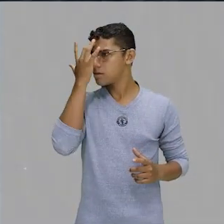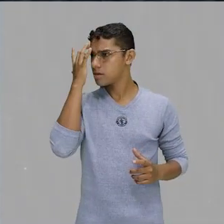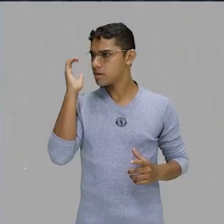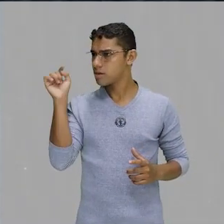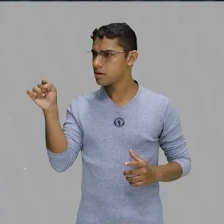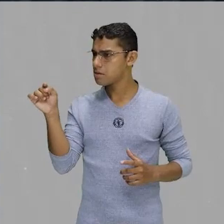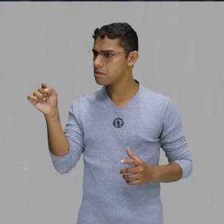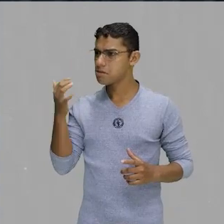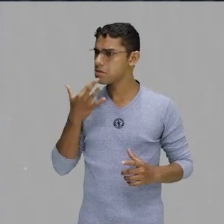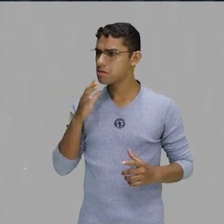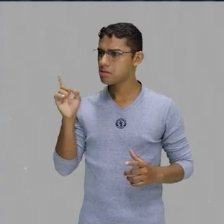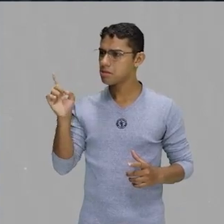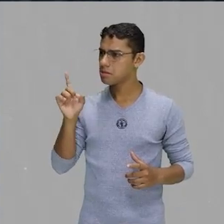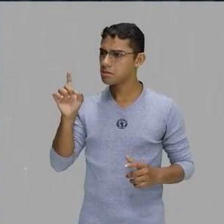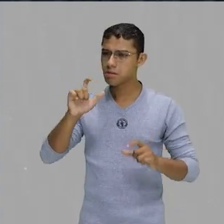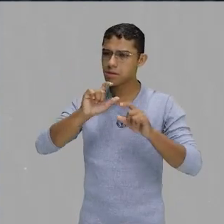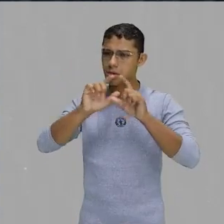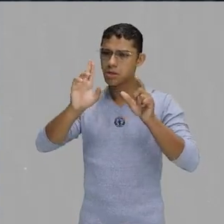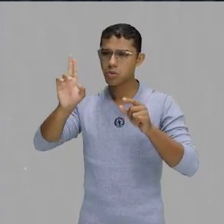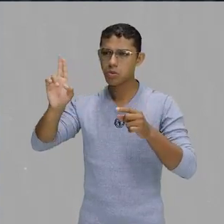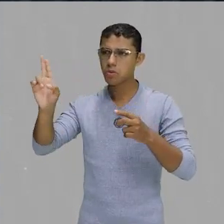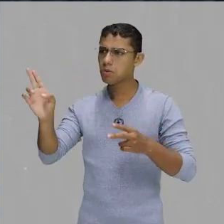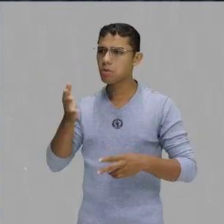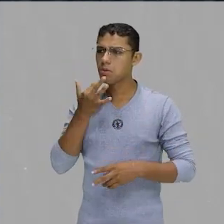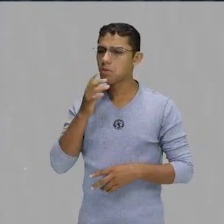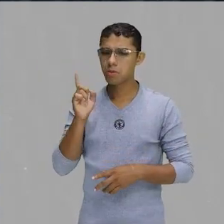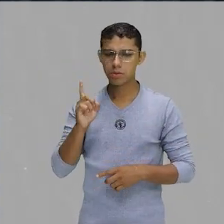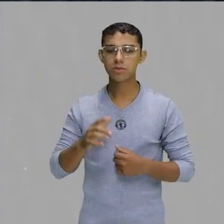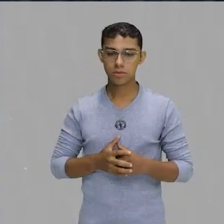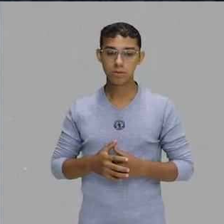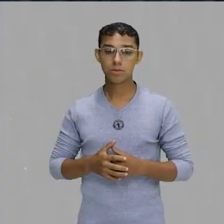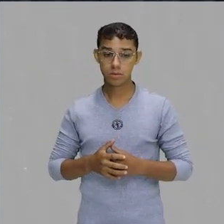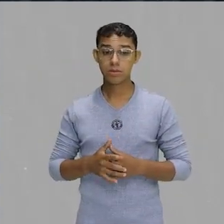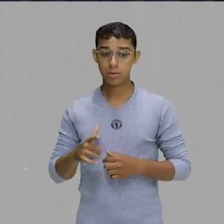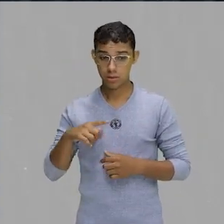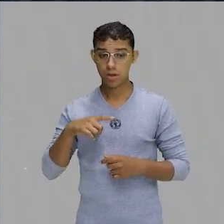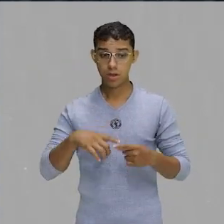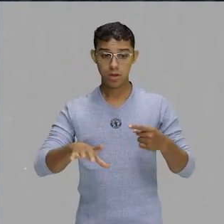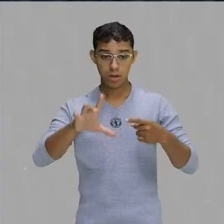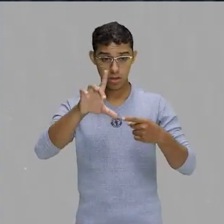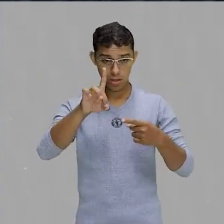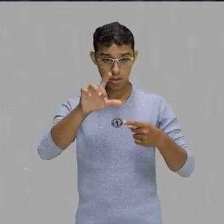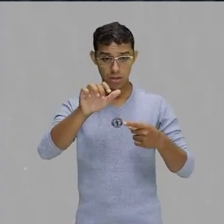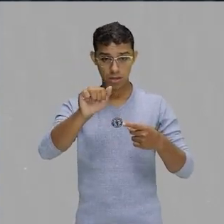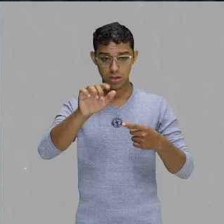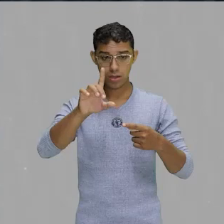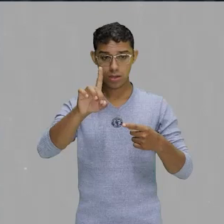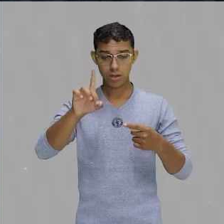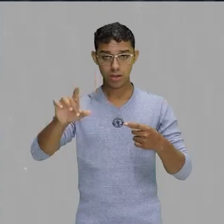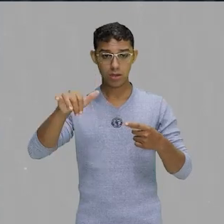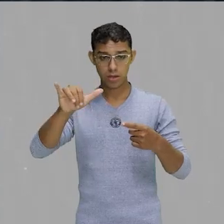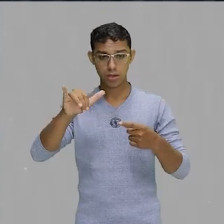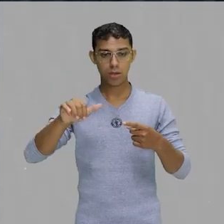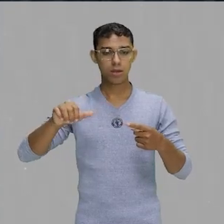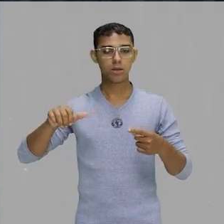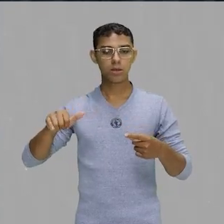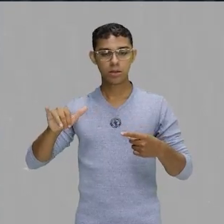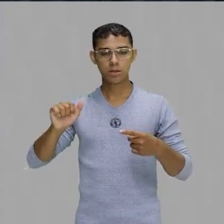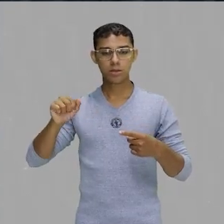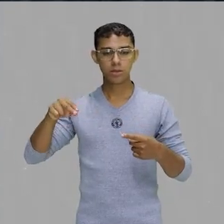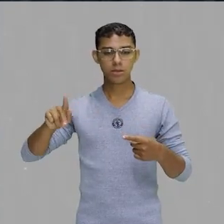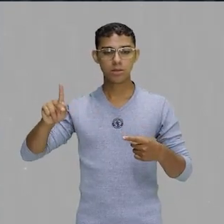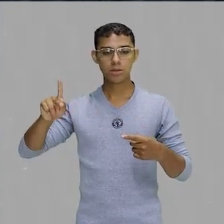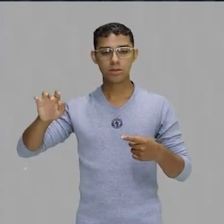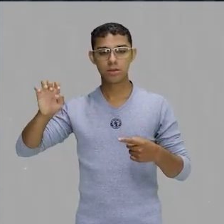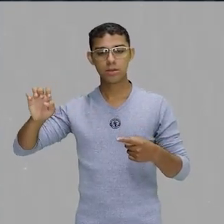meio, não conheço. Mas tem um aqui que eu sei que vocês conhecem bastante, que é o Dead Yankee, tá? Porque a música dele está bombando nas